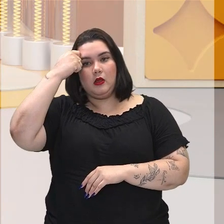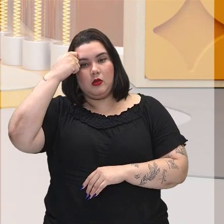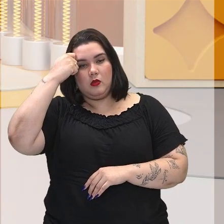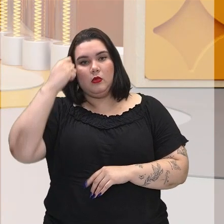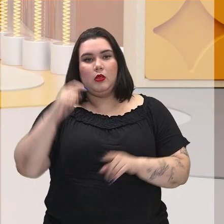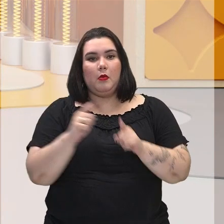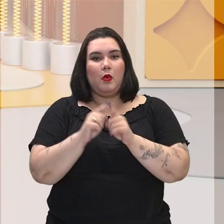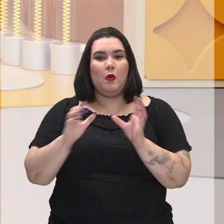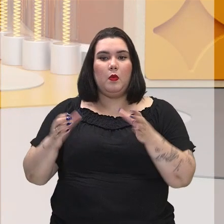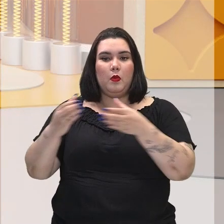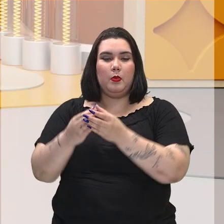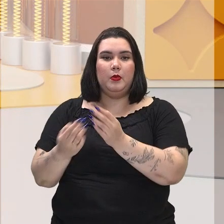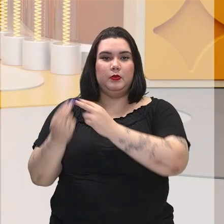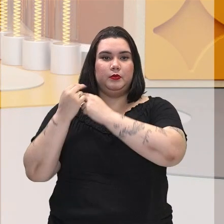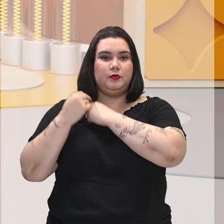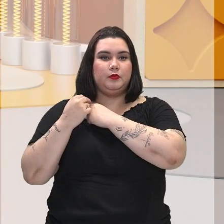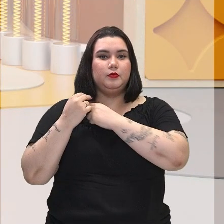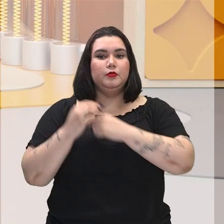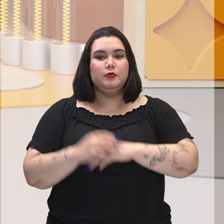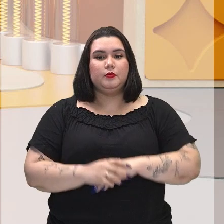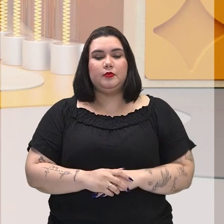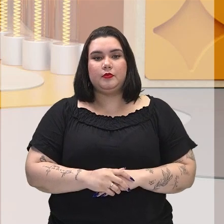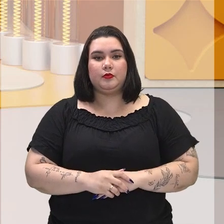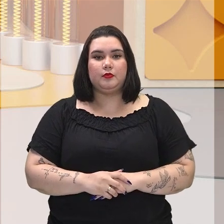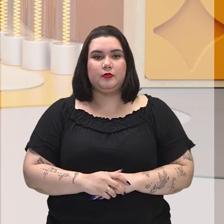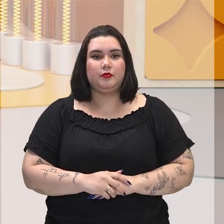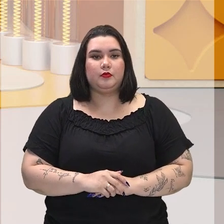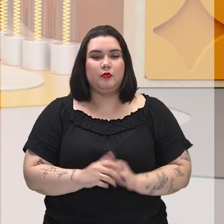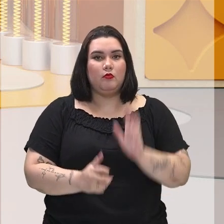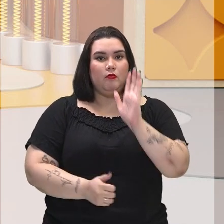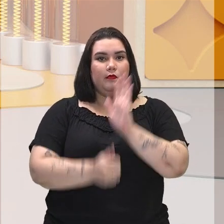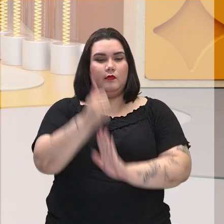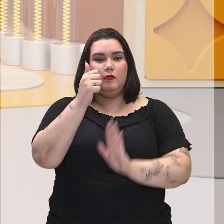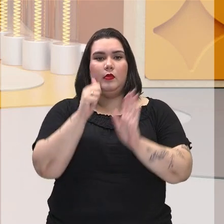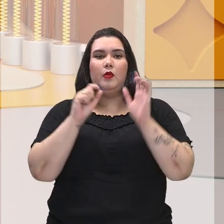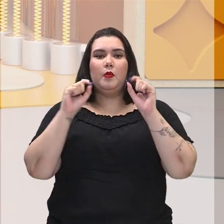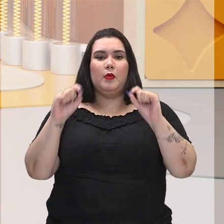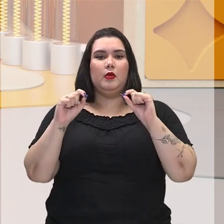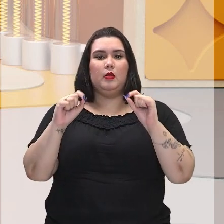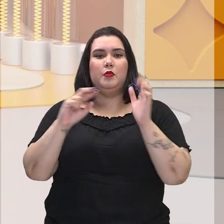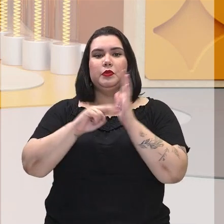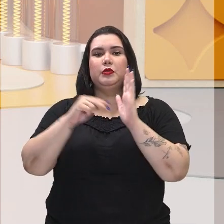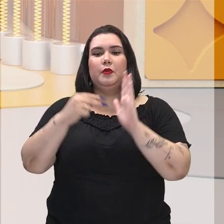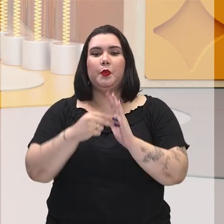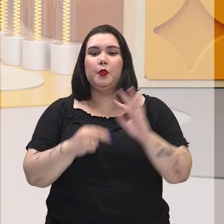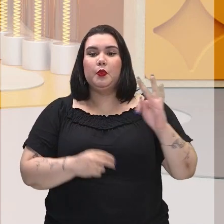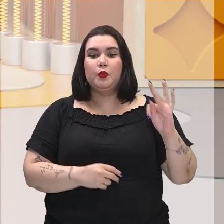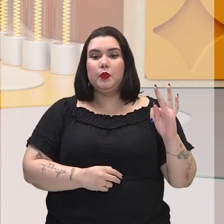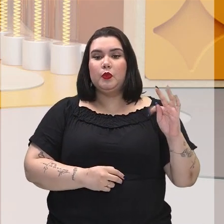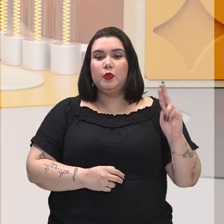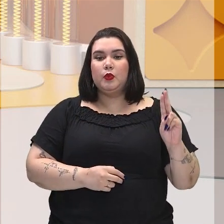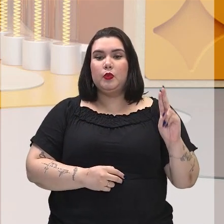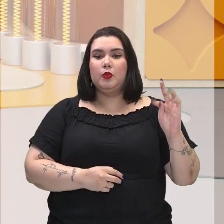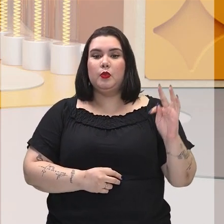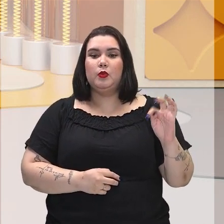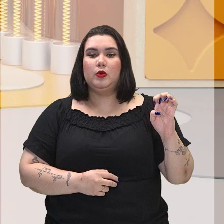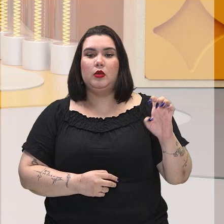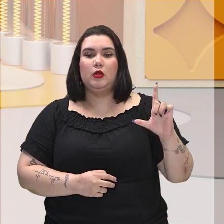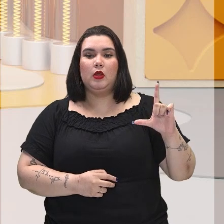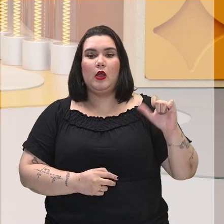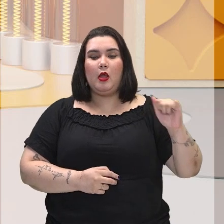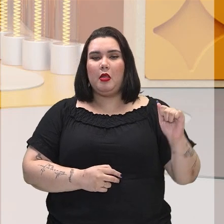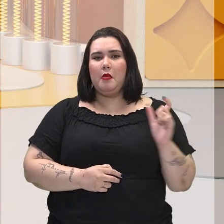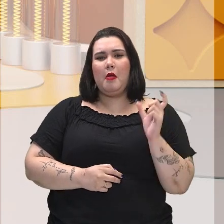escravidão. Primeira questão que eu vou perguntar para vocês. O que é tutela? O que é ser tutelado?